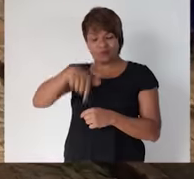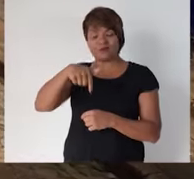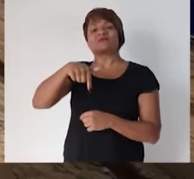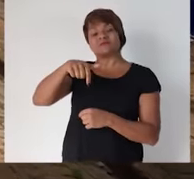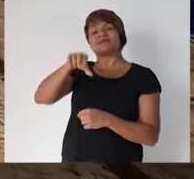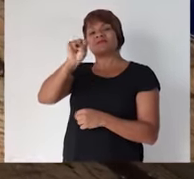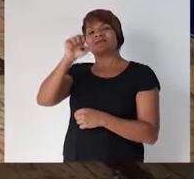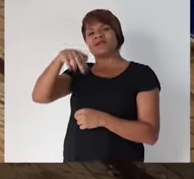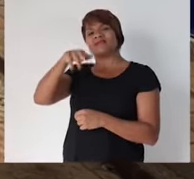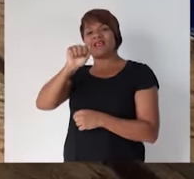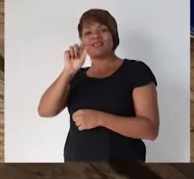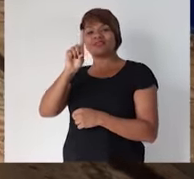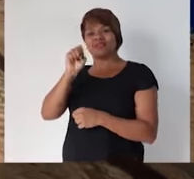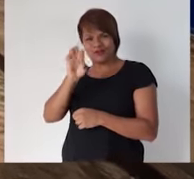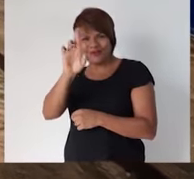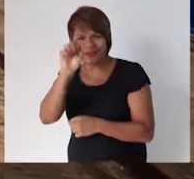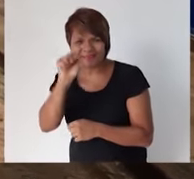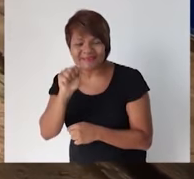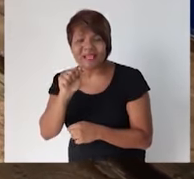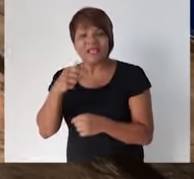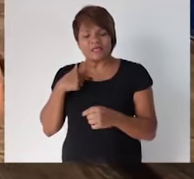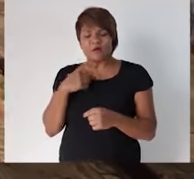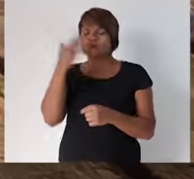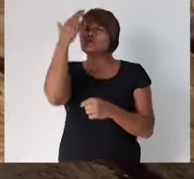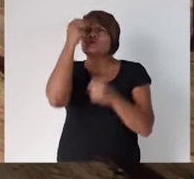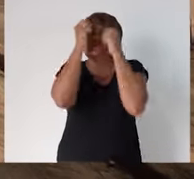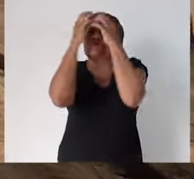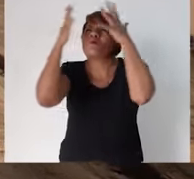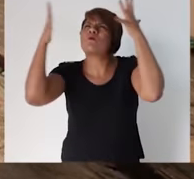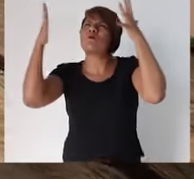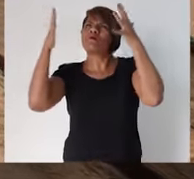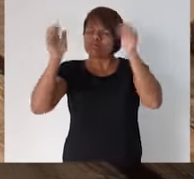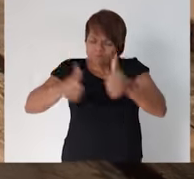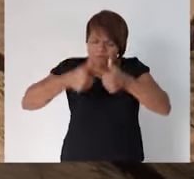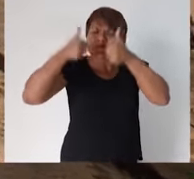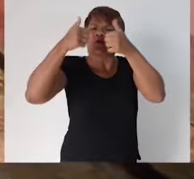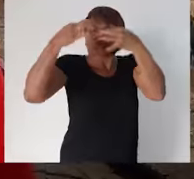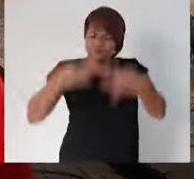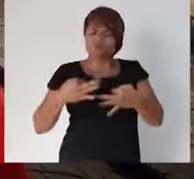PCdoB porque sempre sonhei em construir uma sociedade mais justa.